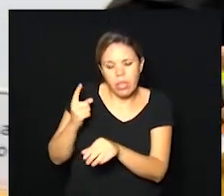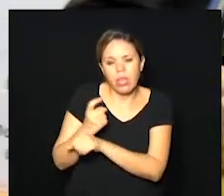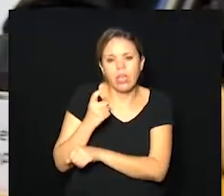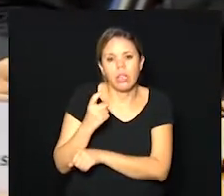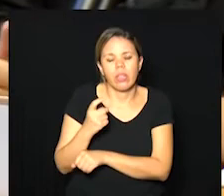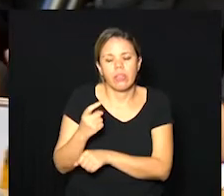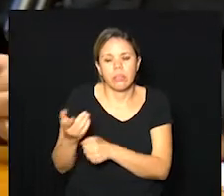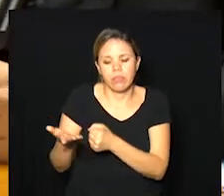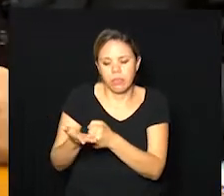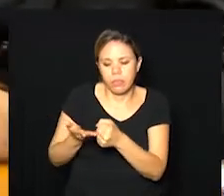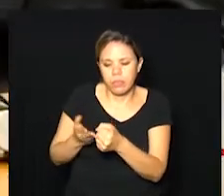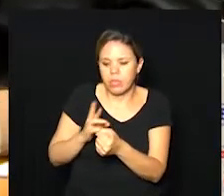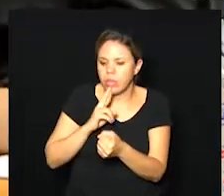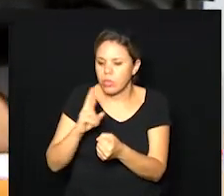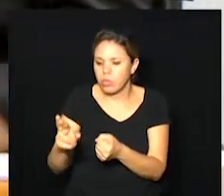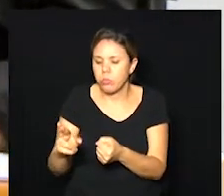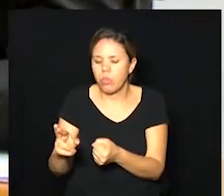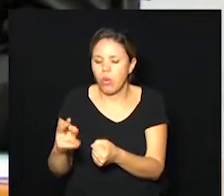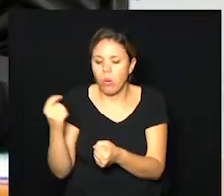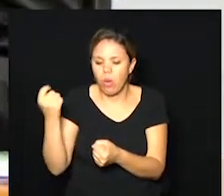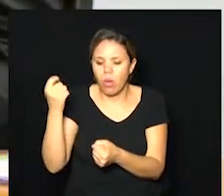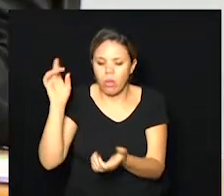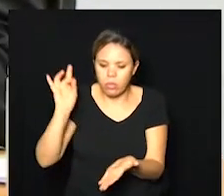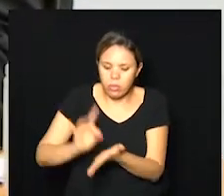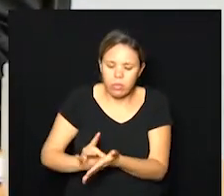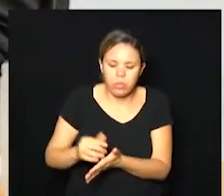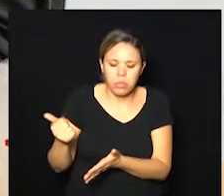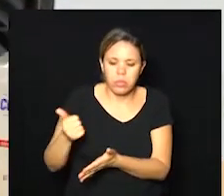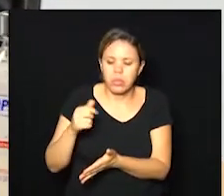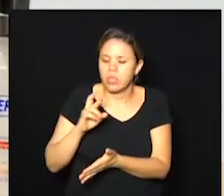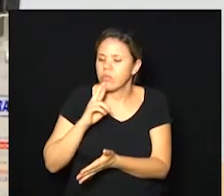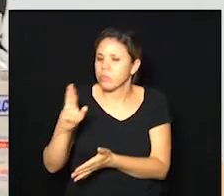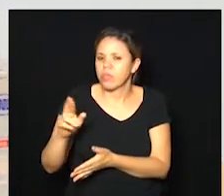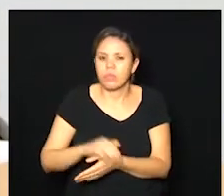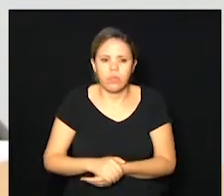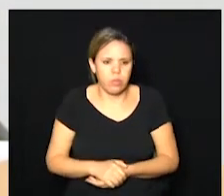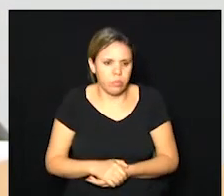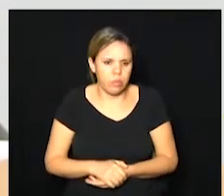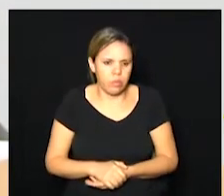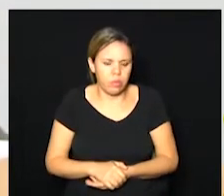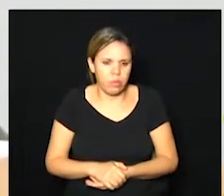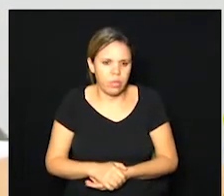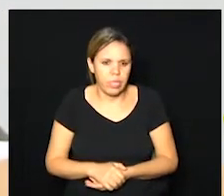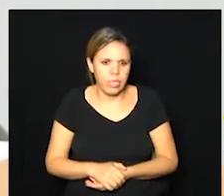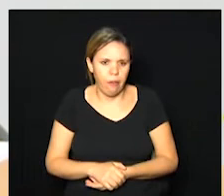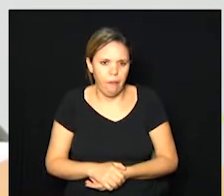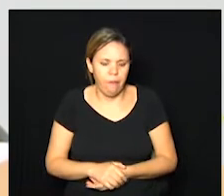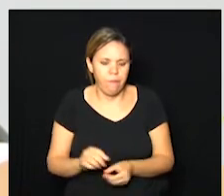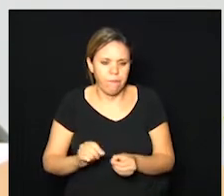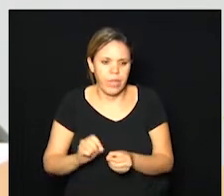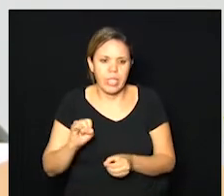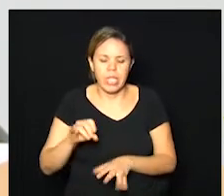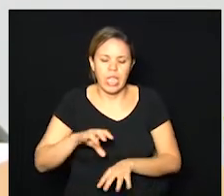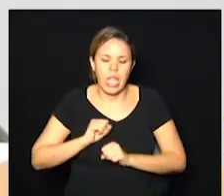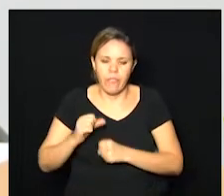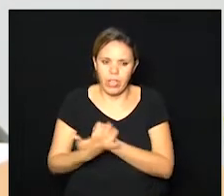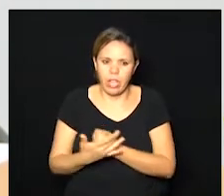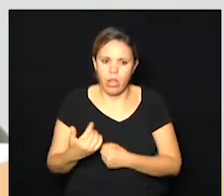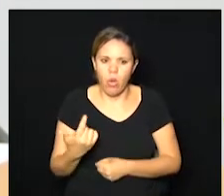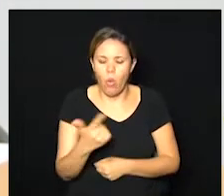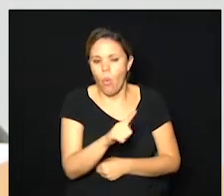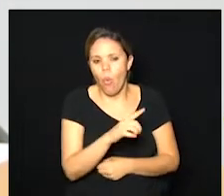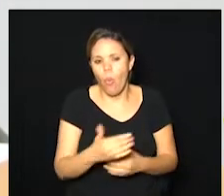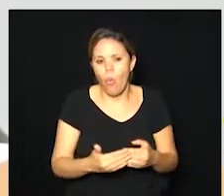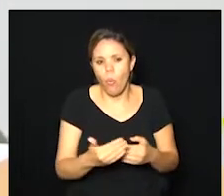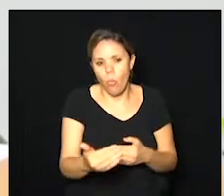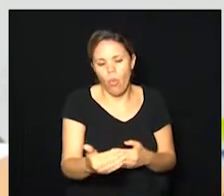intermediário entre a resposta aguda que é aquela primeira resposta feita vamos dizer no campo de guerra com vírus até a resposta mais de